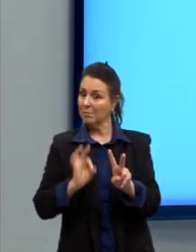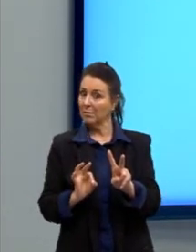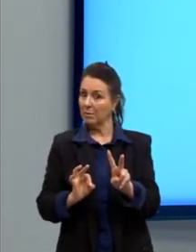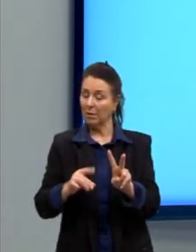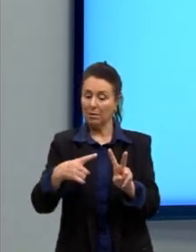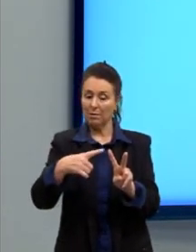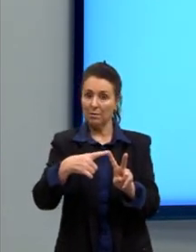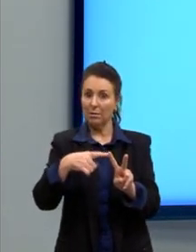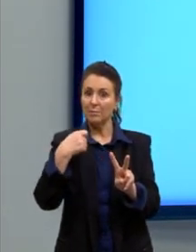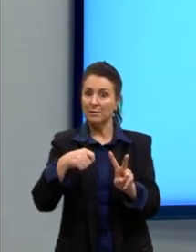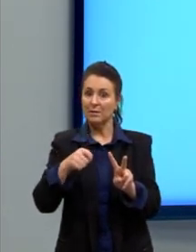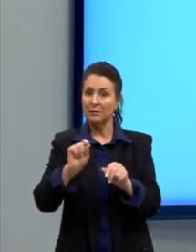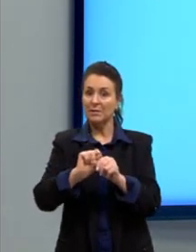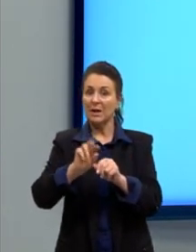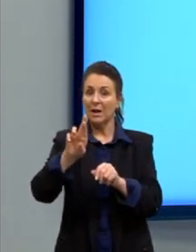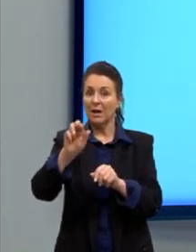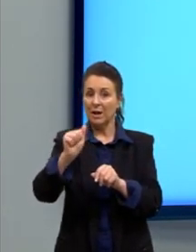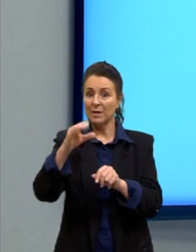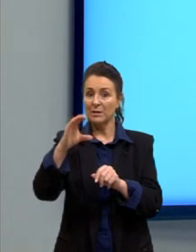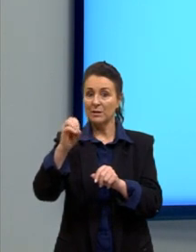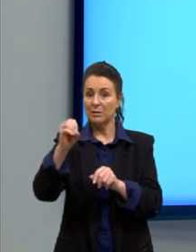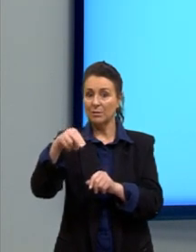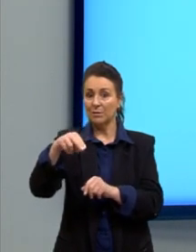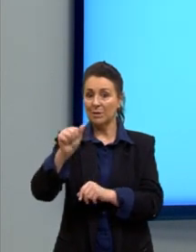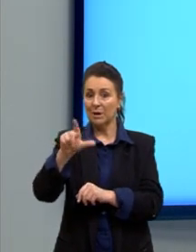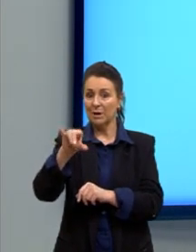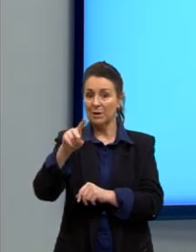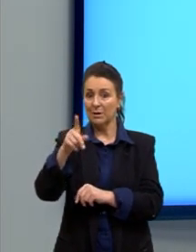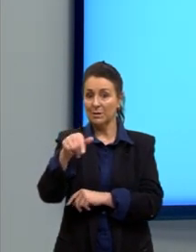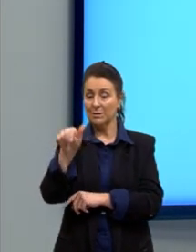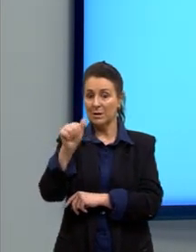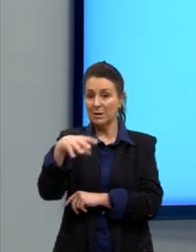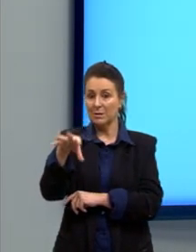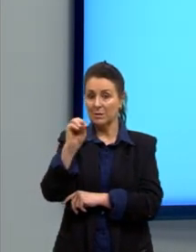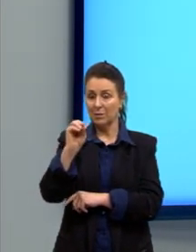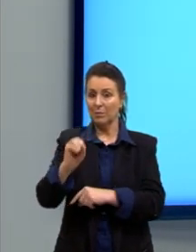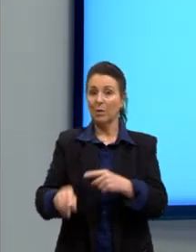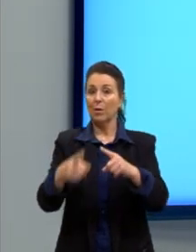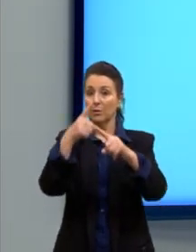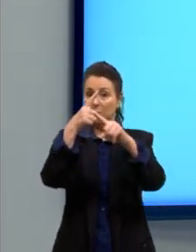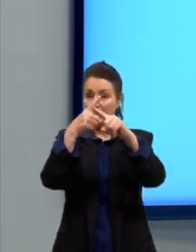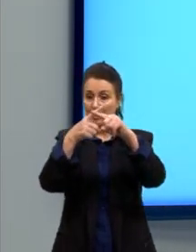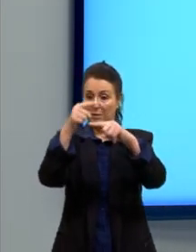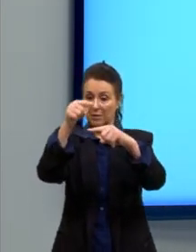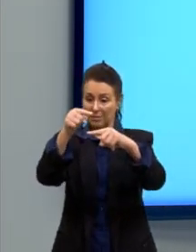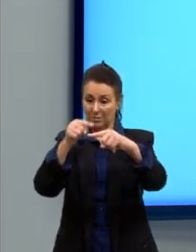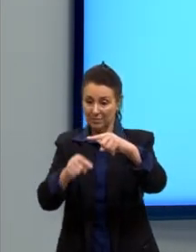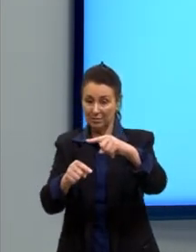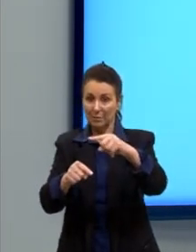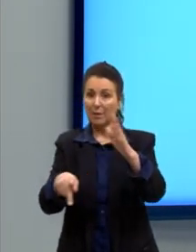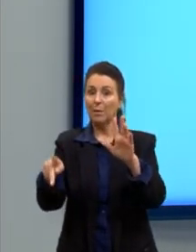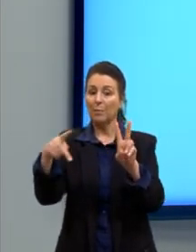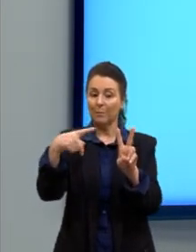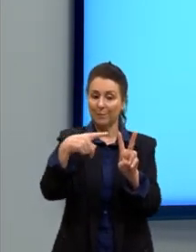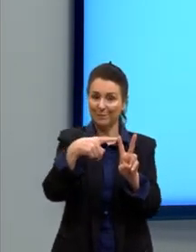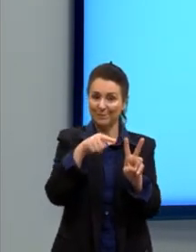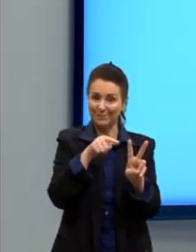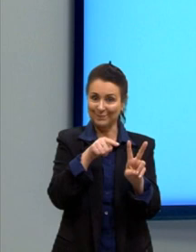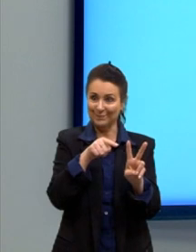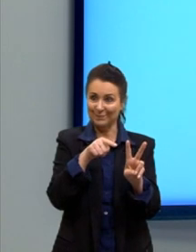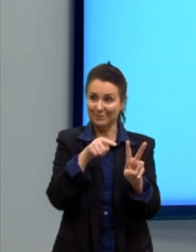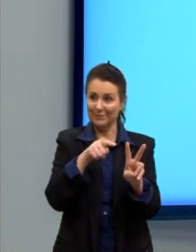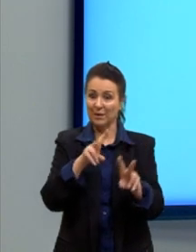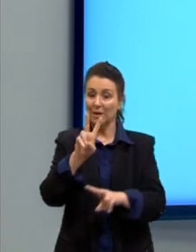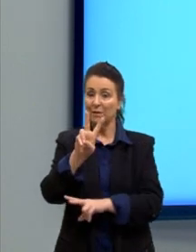fazer a racionalização. Então, multiplicamos em cima e embaixo pela própria raiz. Chegando em